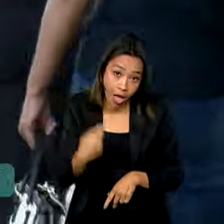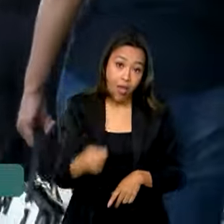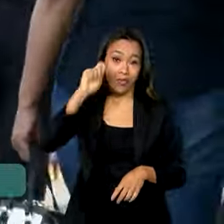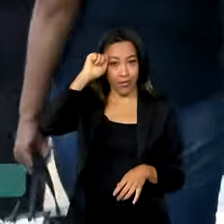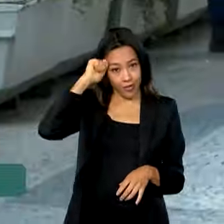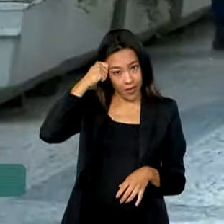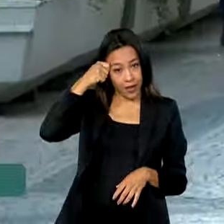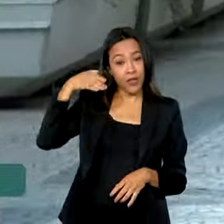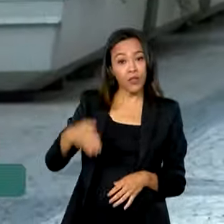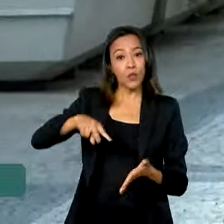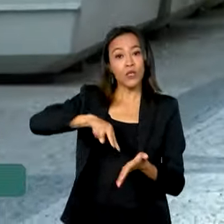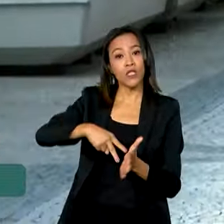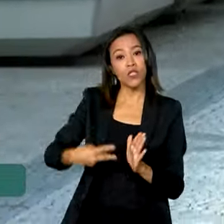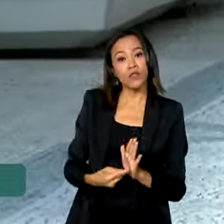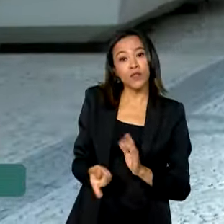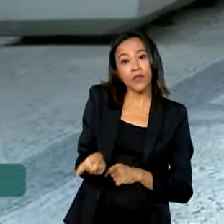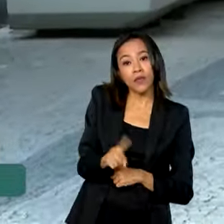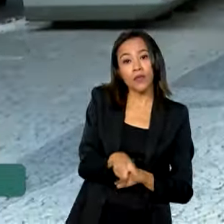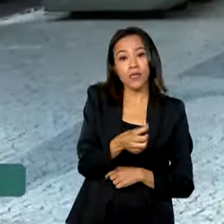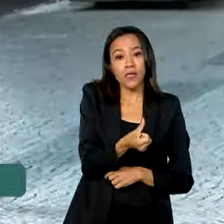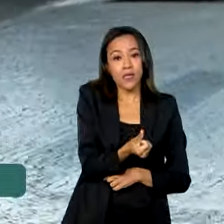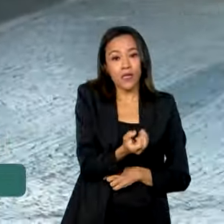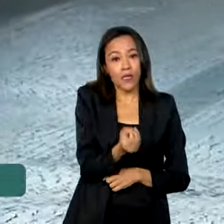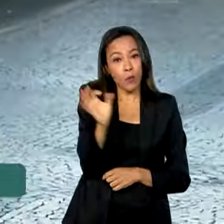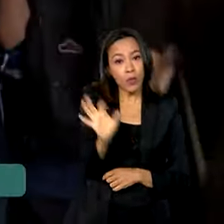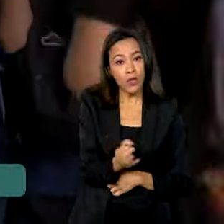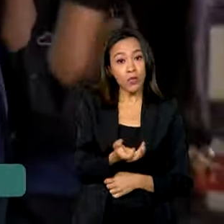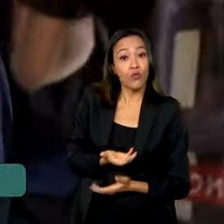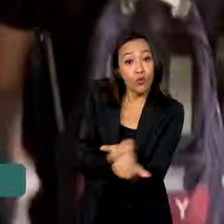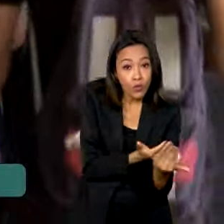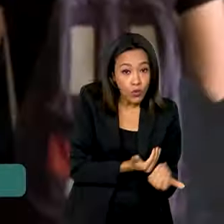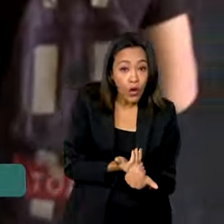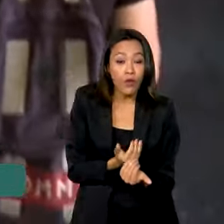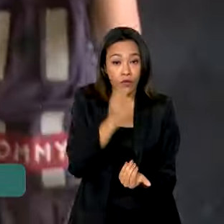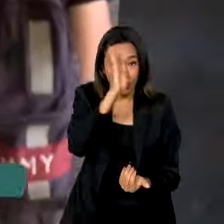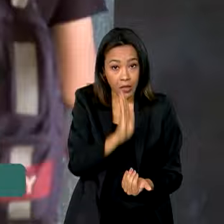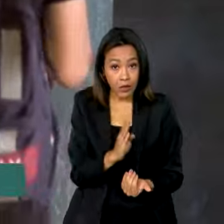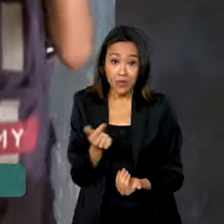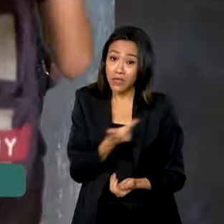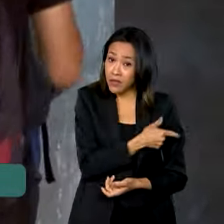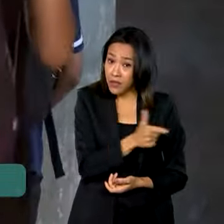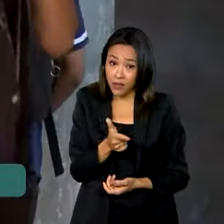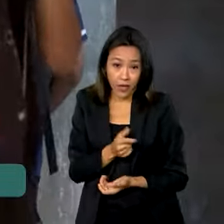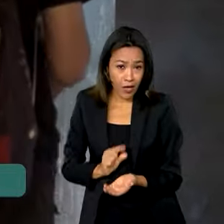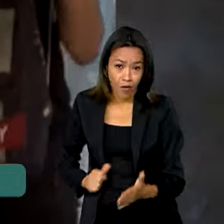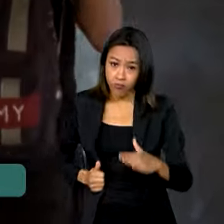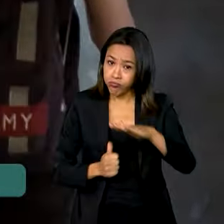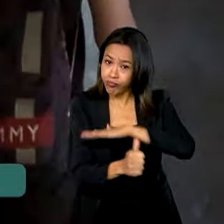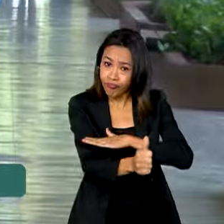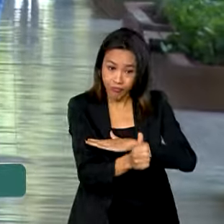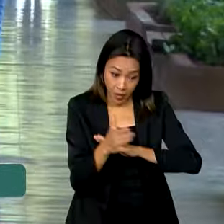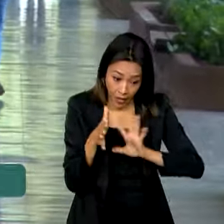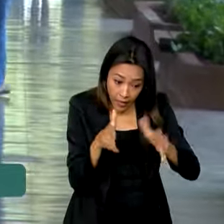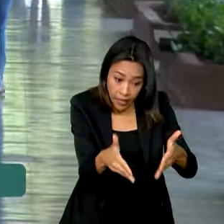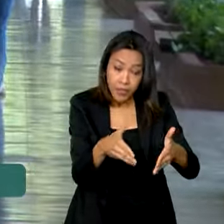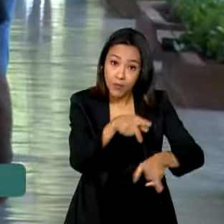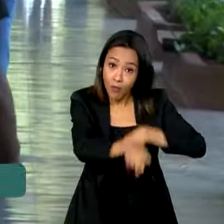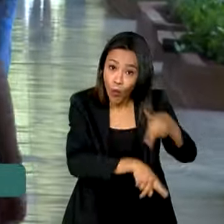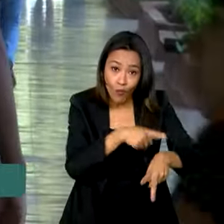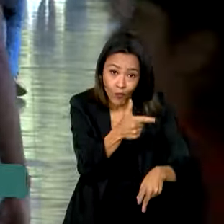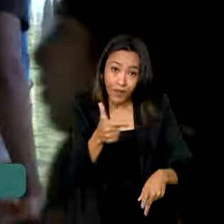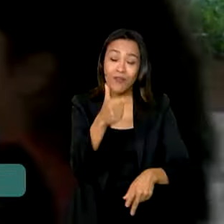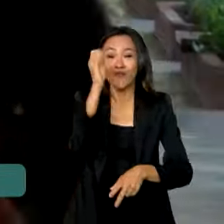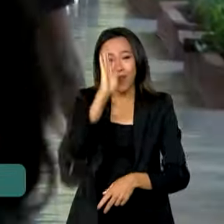parcela representa 60% dos jovens do país. Sem investimentos efetivos para essa população, o Brasil